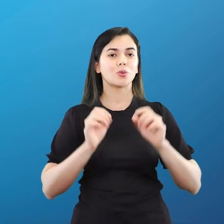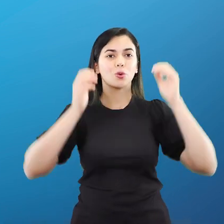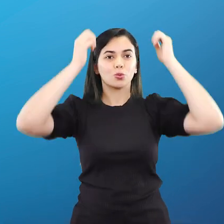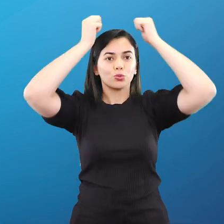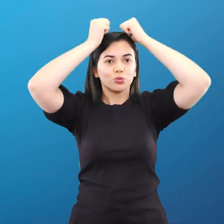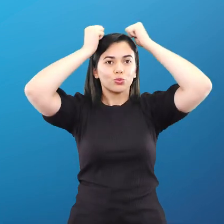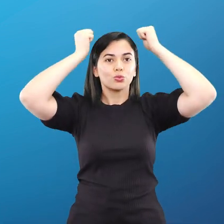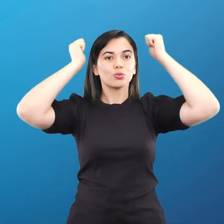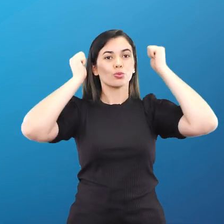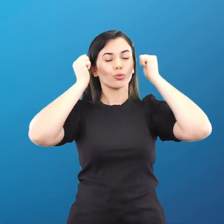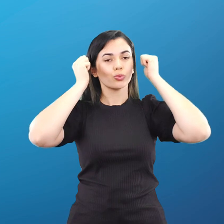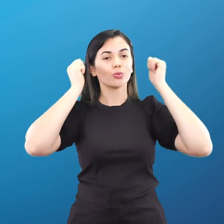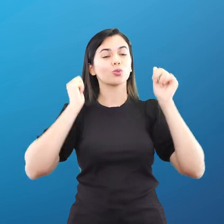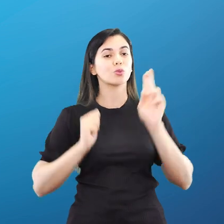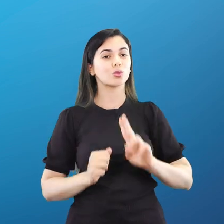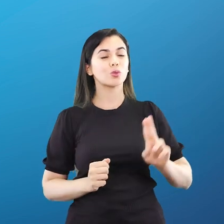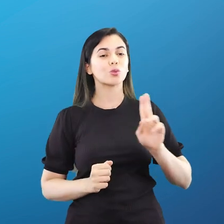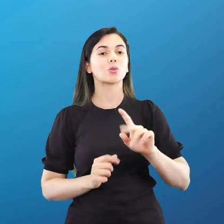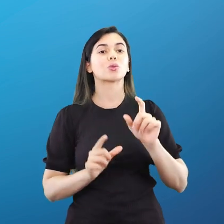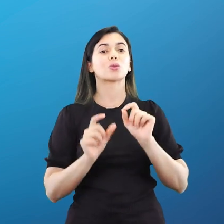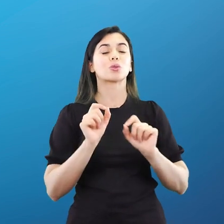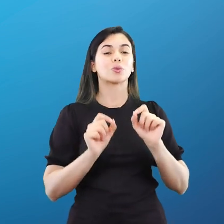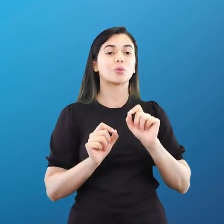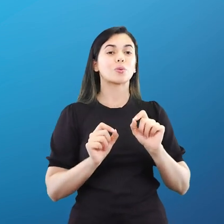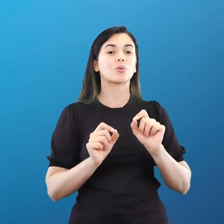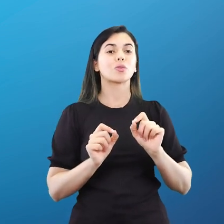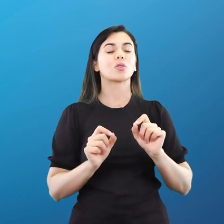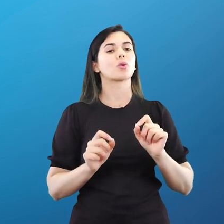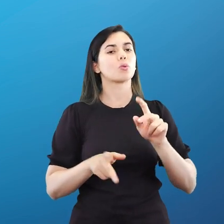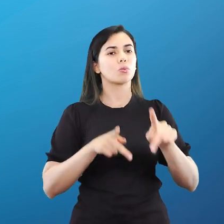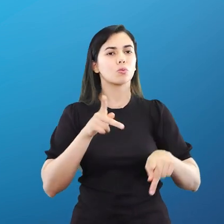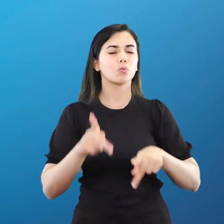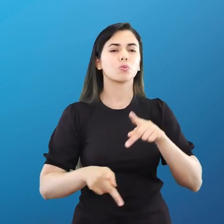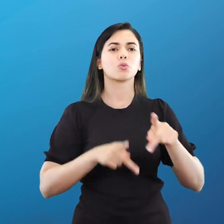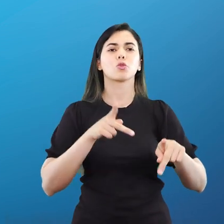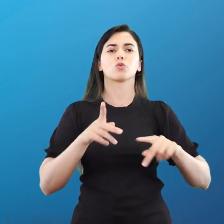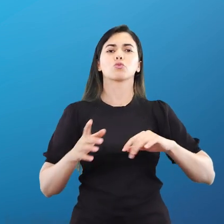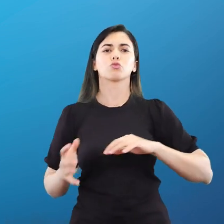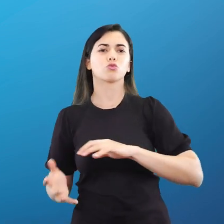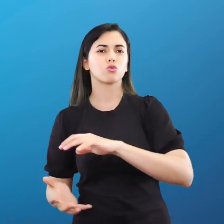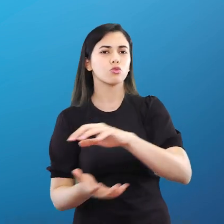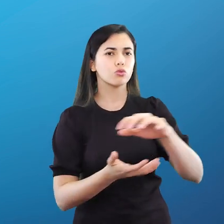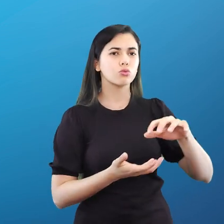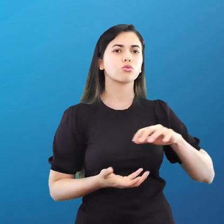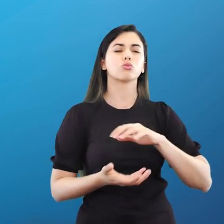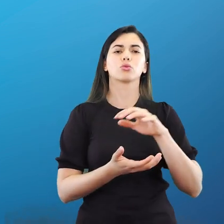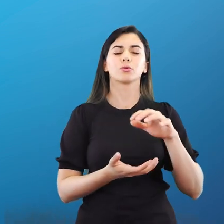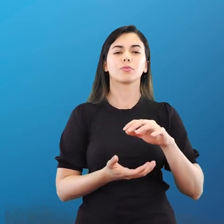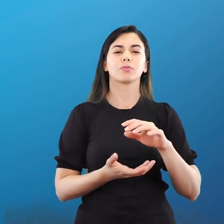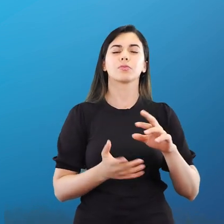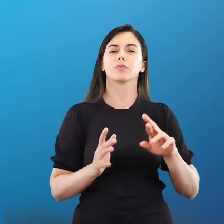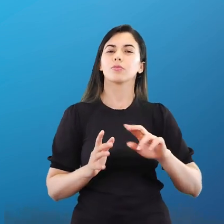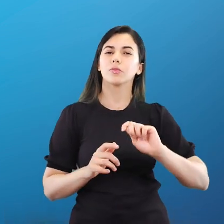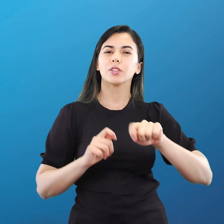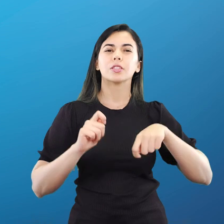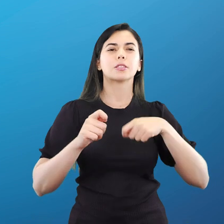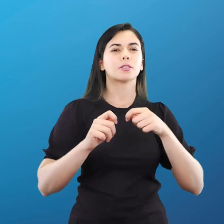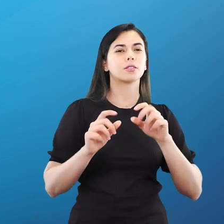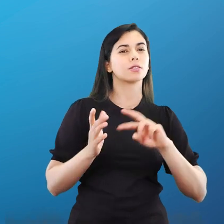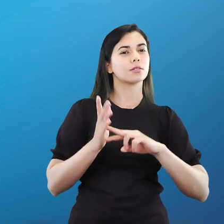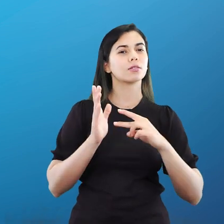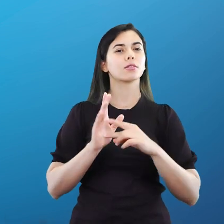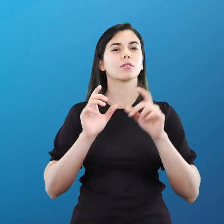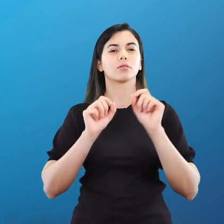touca, que era utilizada pelos revolucionários, um símbolo muito forte da República